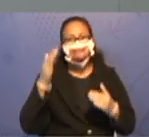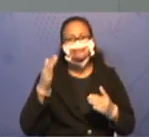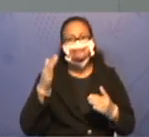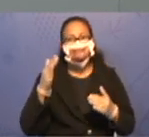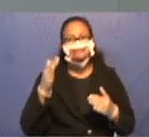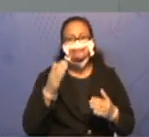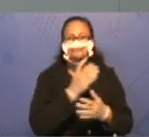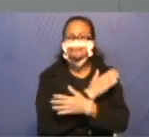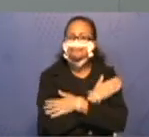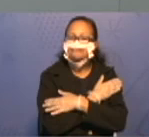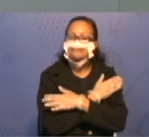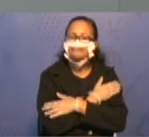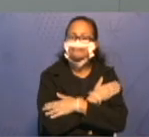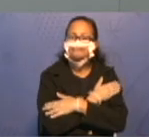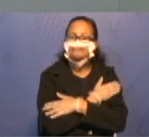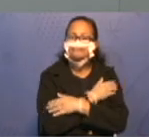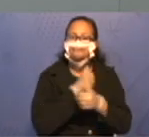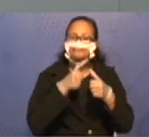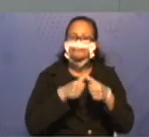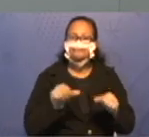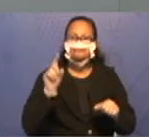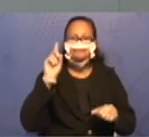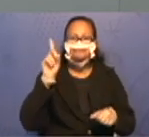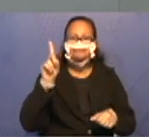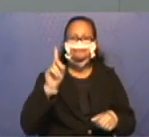obrigada. Um grande abraço. E fica com Deus.